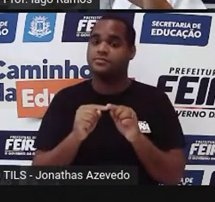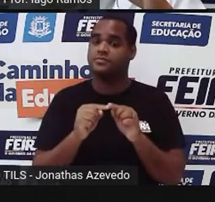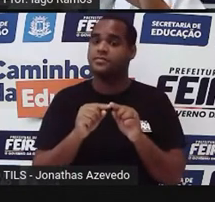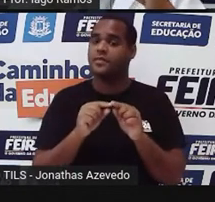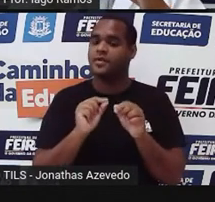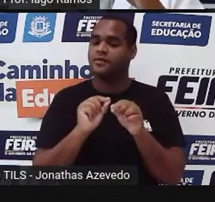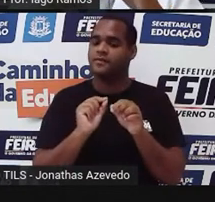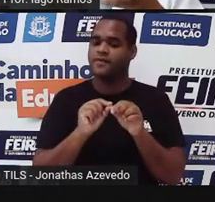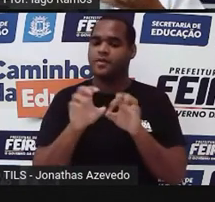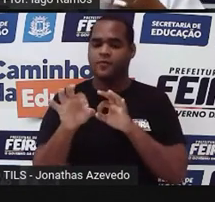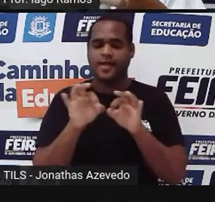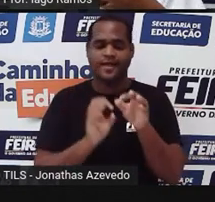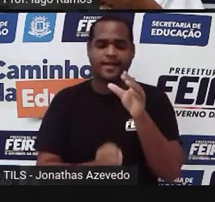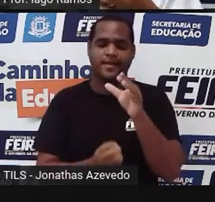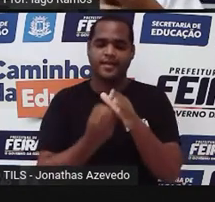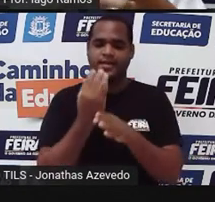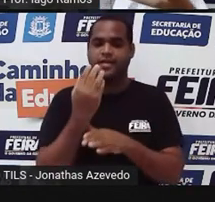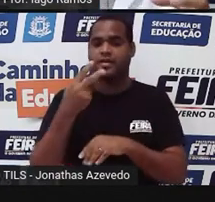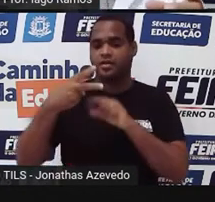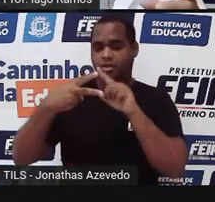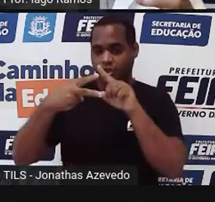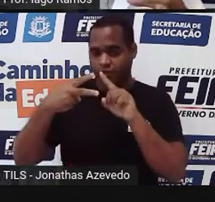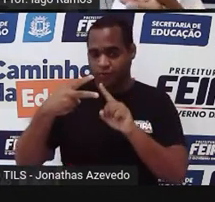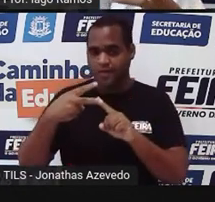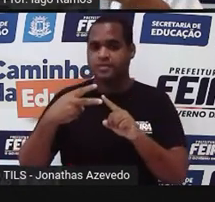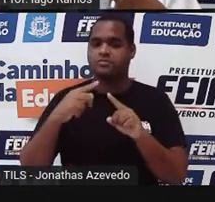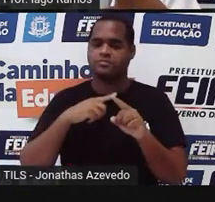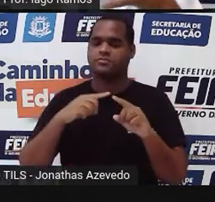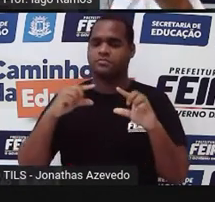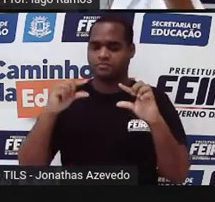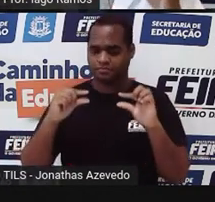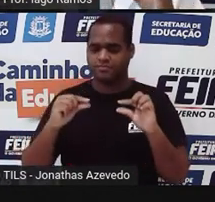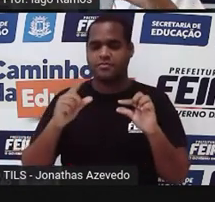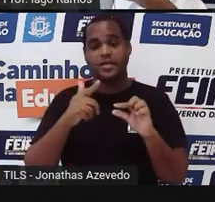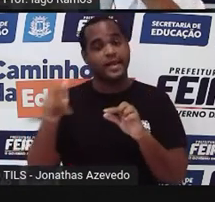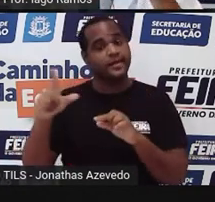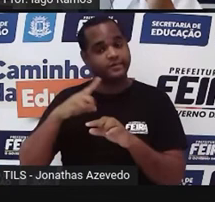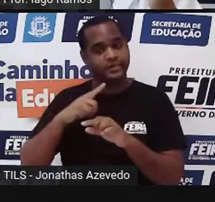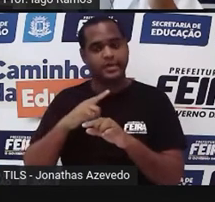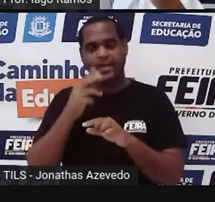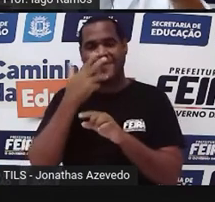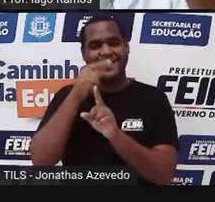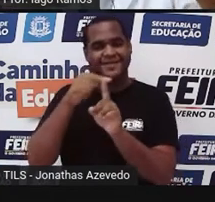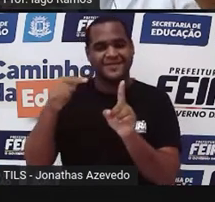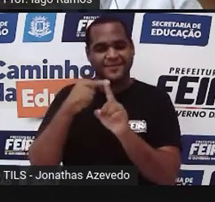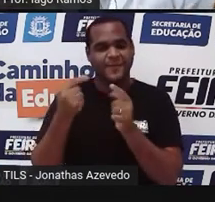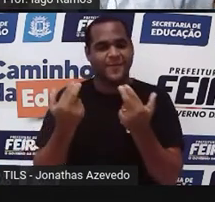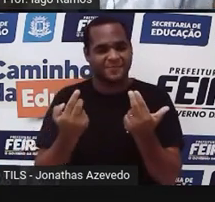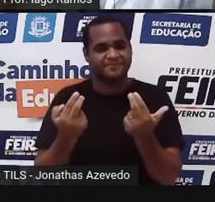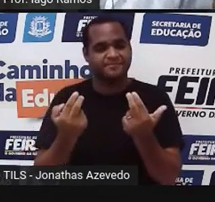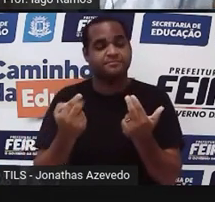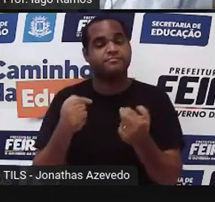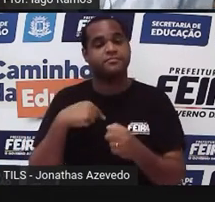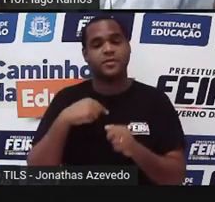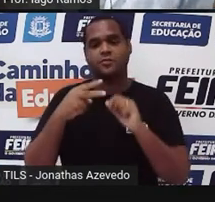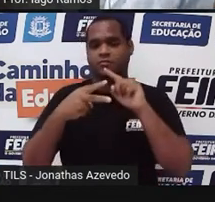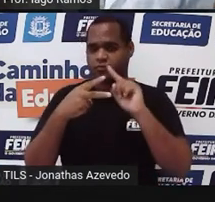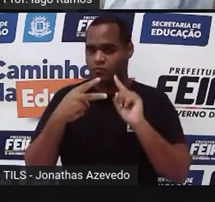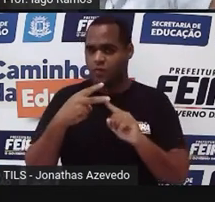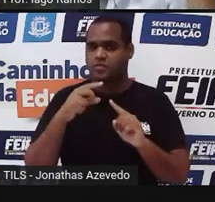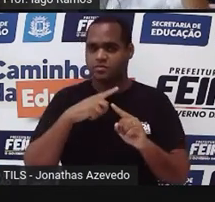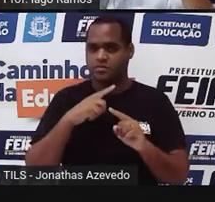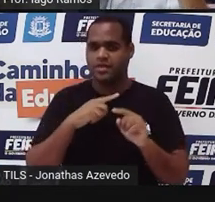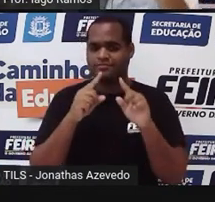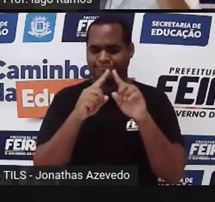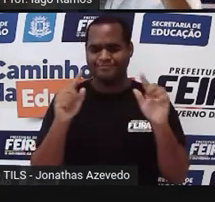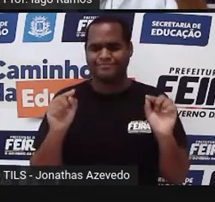a gente faz surgir dois retângulos menores e esses retângulos menores são semelhantes. Então, são dois retângulos menores